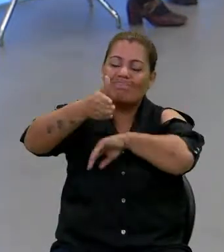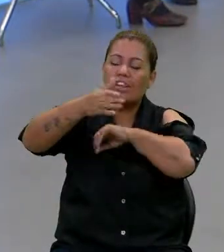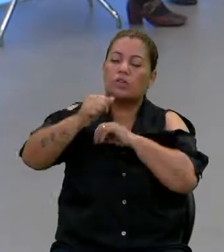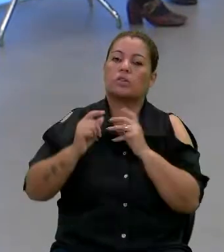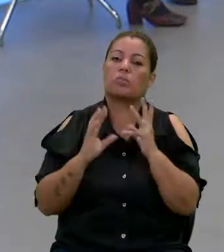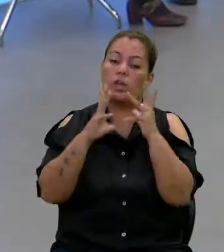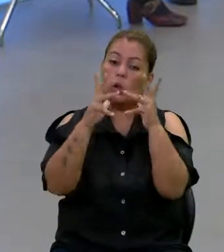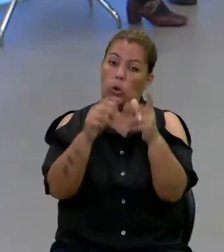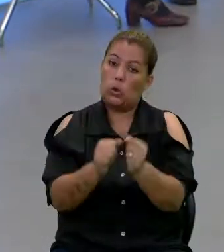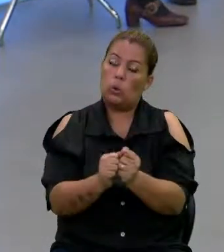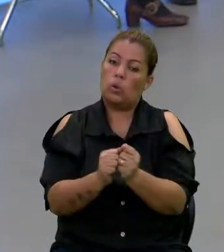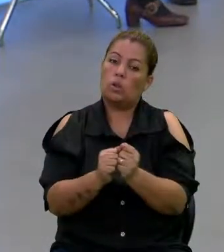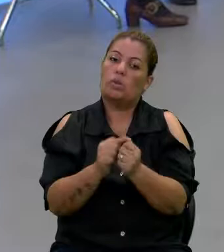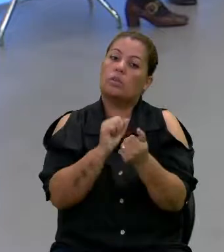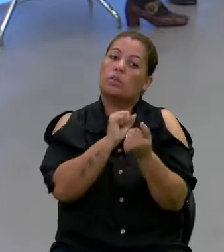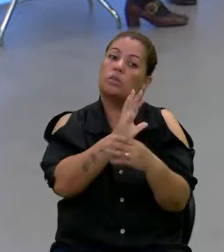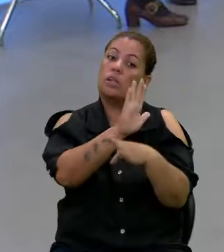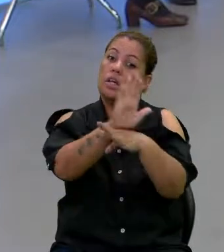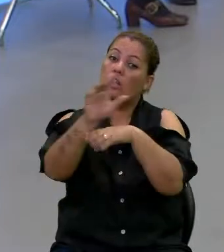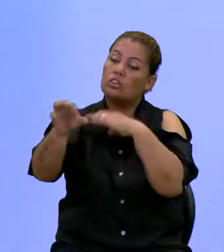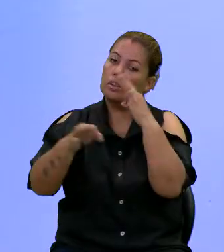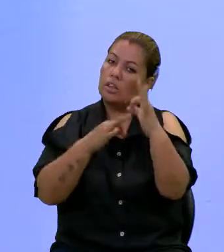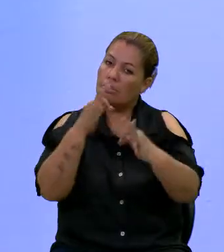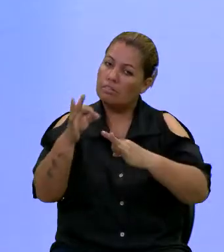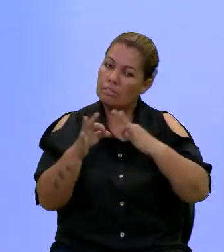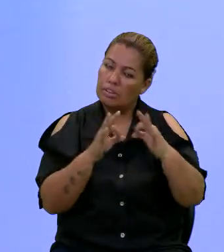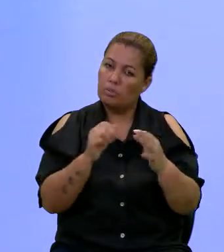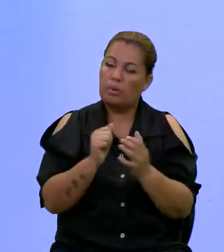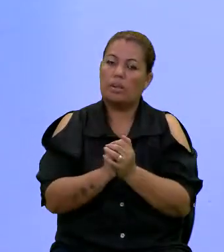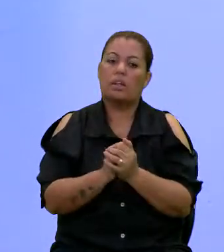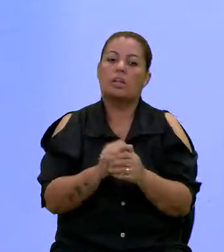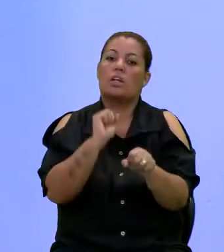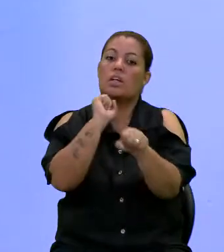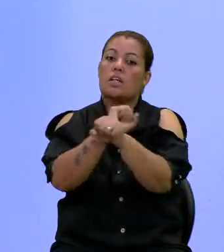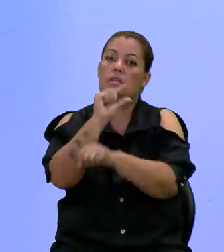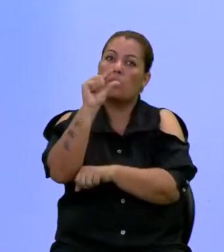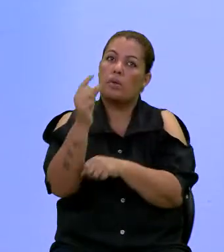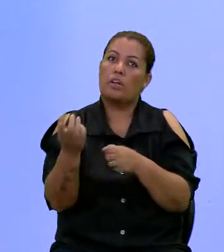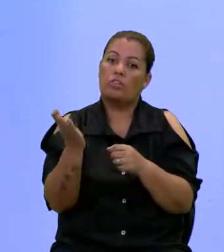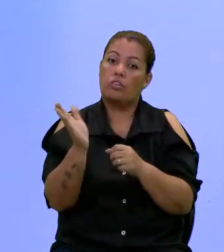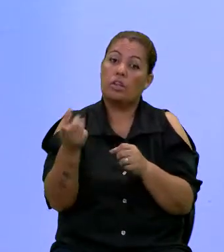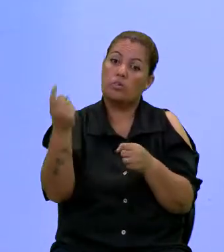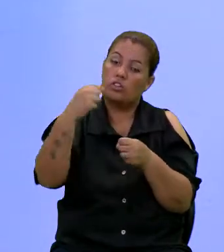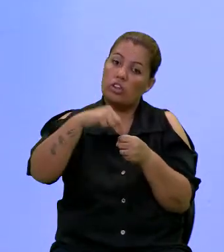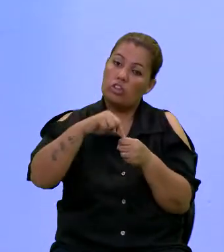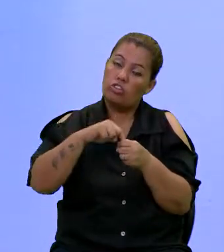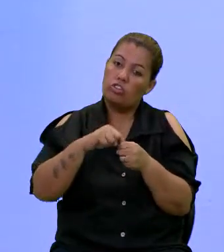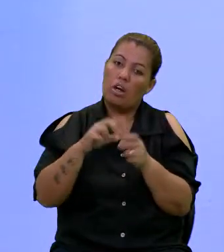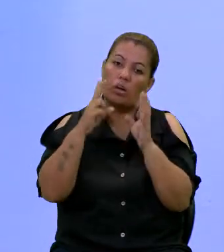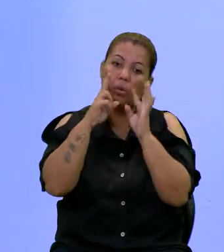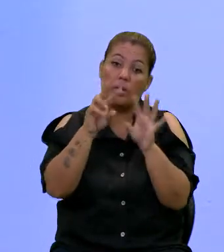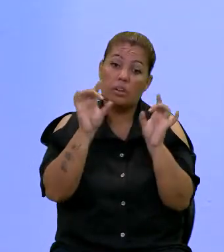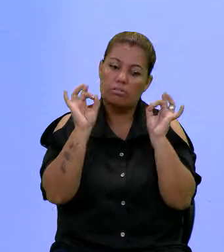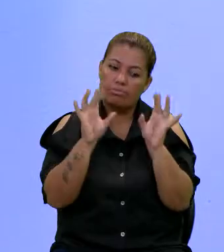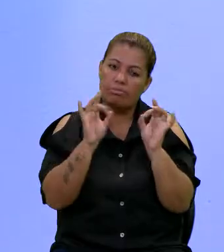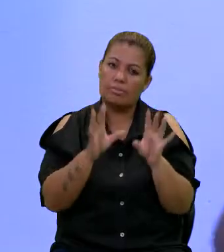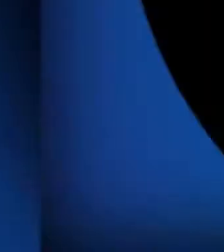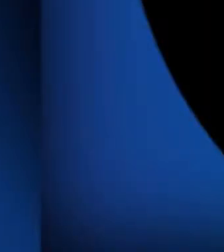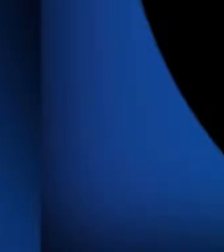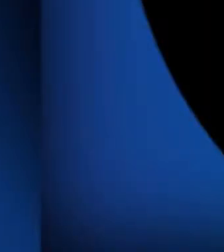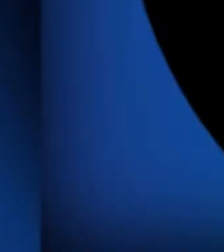todos possam contribuir com o nosso plano. Tá certo. Gente, não saia daí, voltamos já já com mais Olhar Especial para vocês.